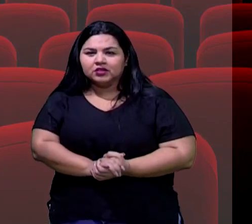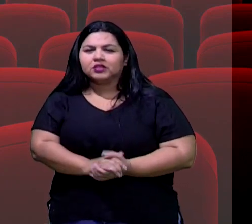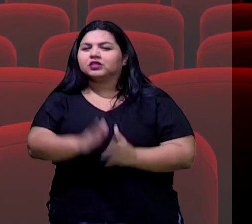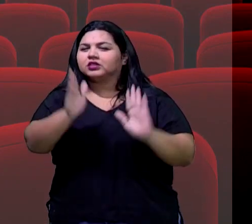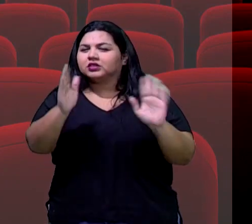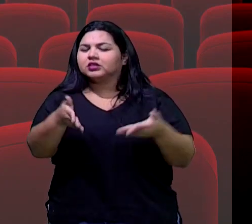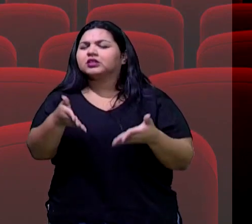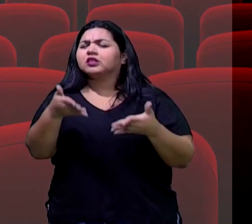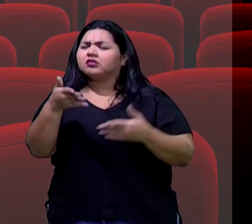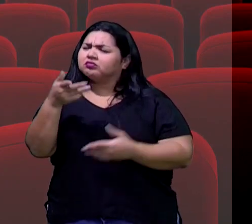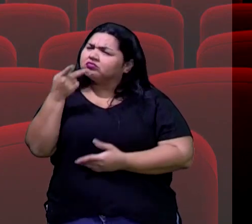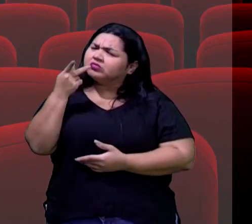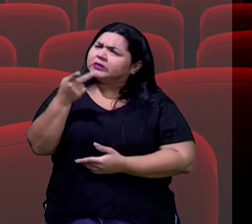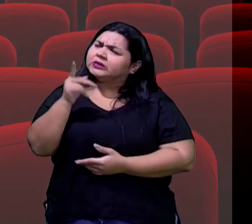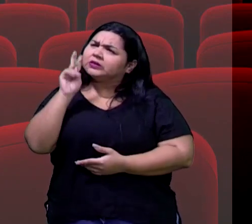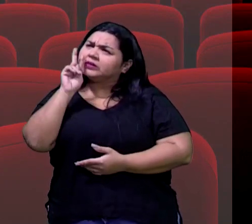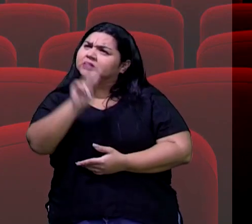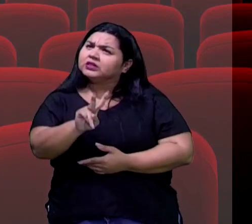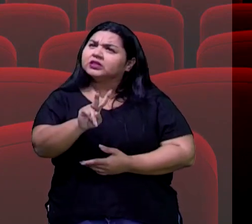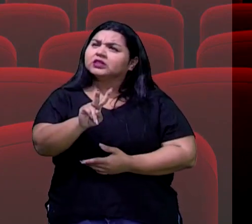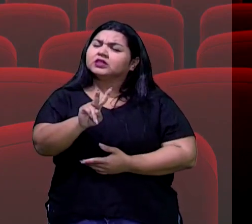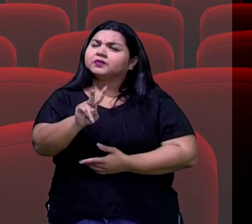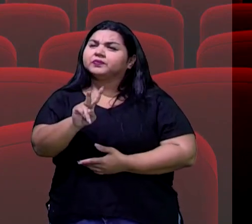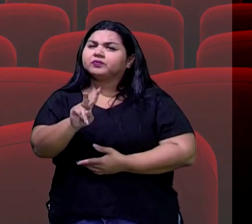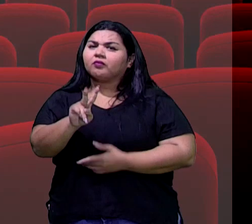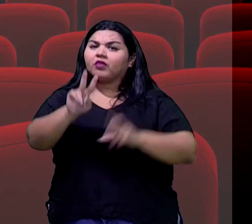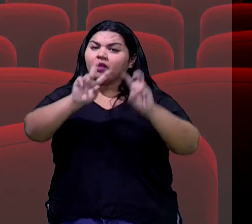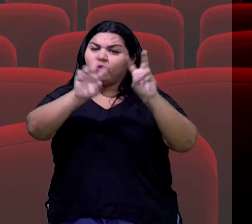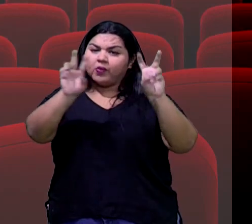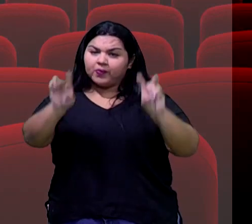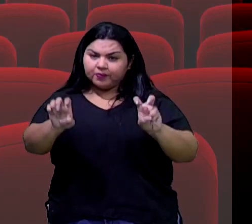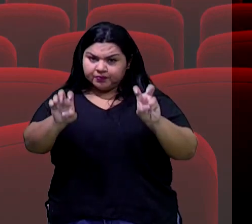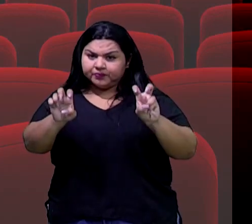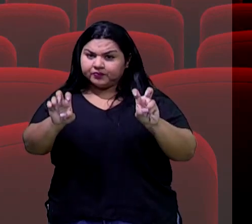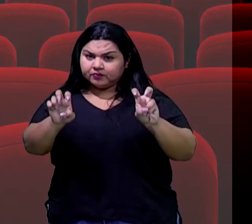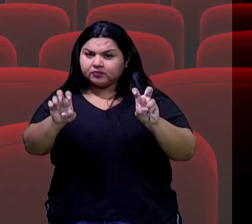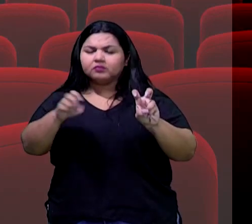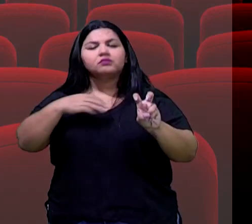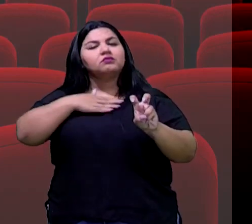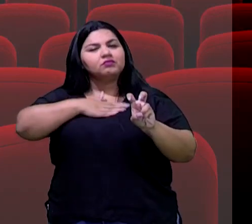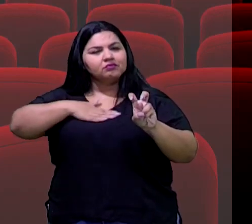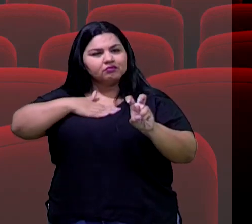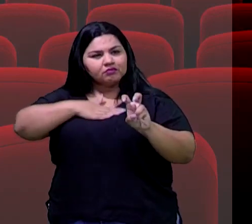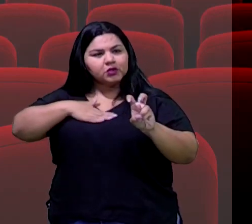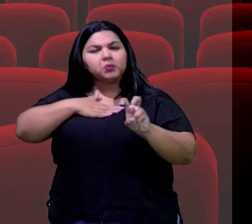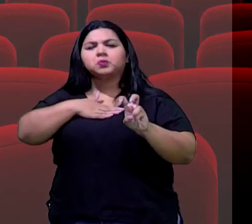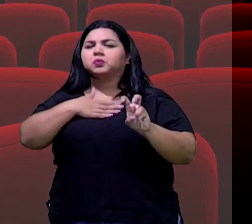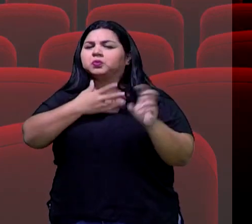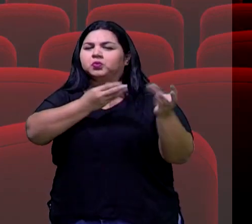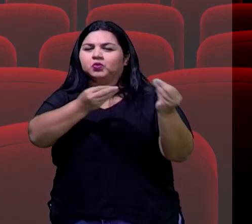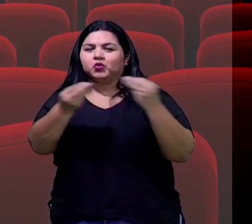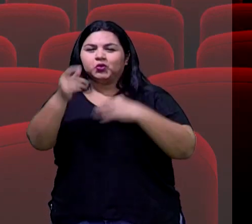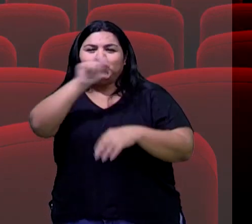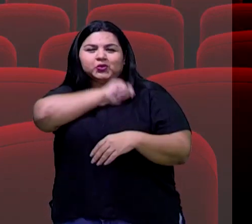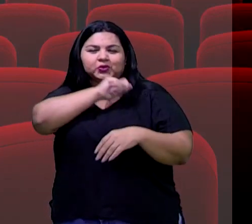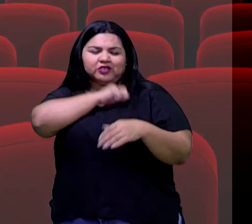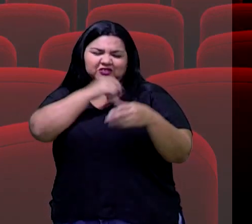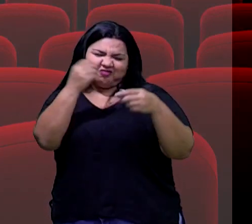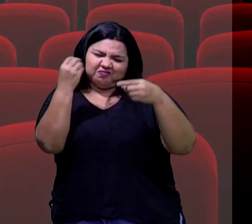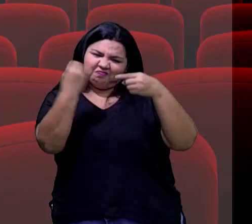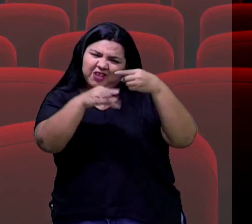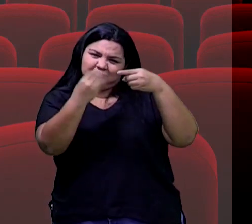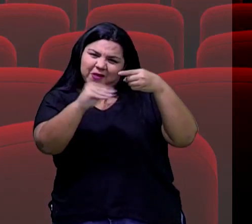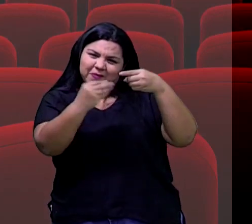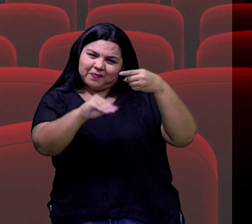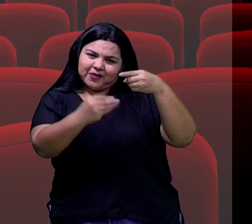ou já ouviram falar em relação a essa temática, não é? E, ó, gostando de ver muitas participações, todo mundo dizendo